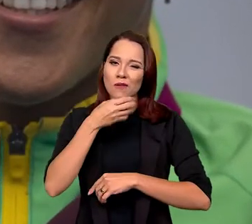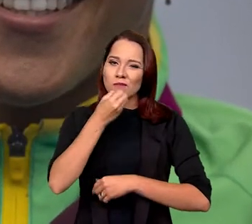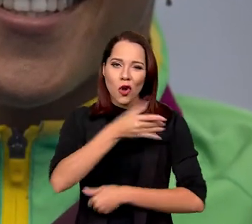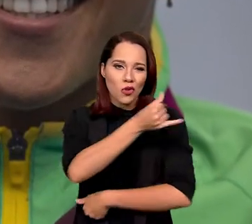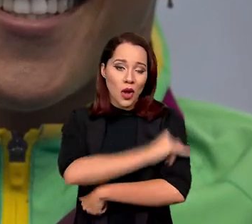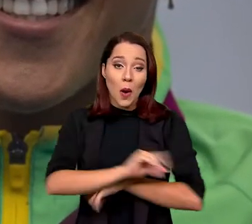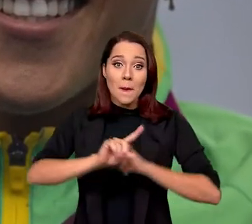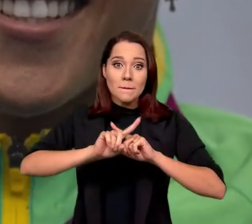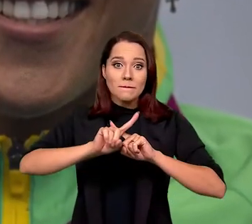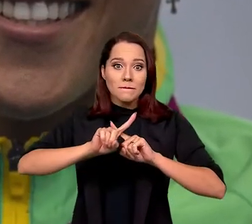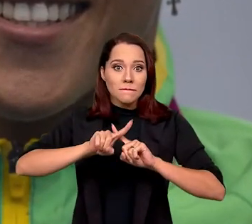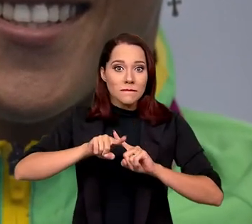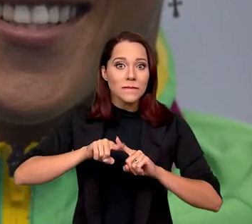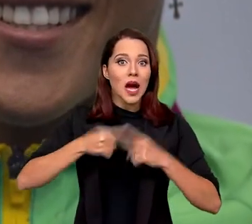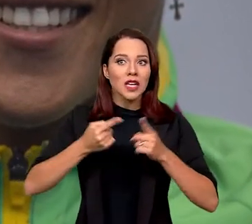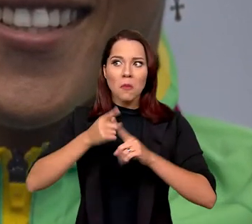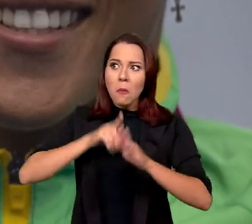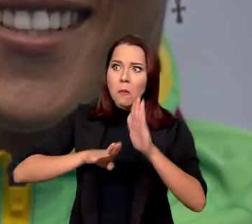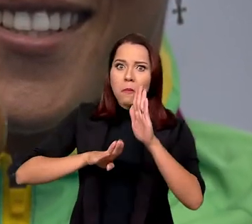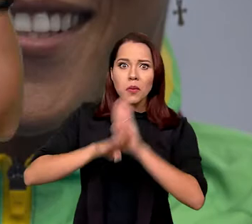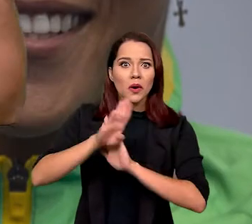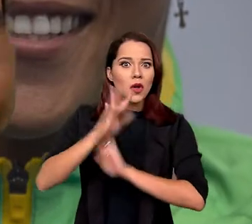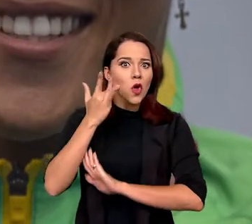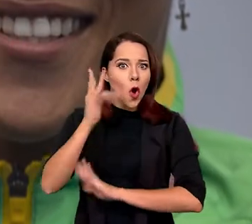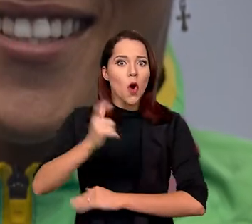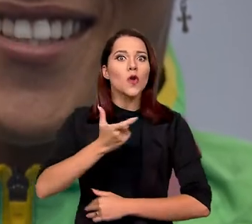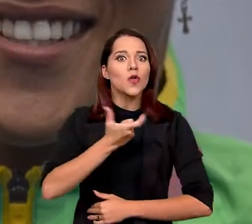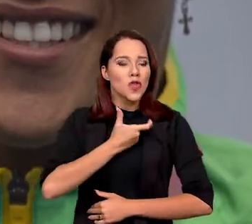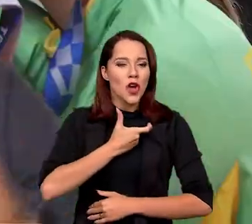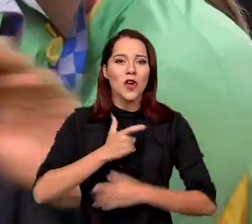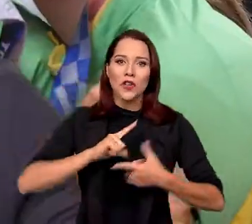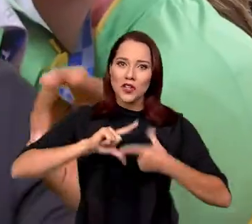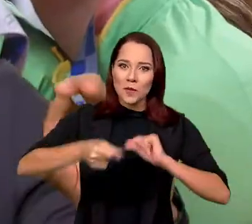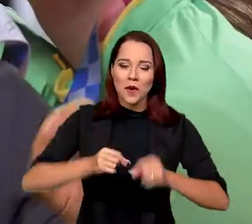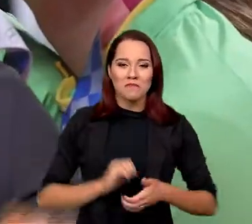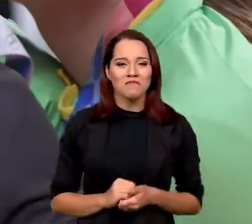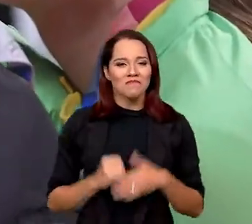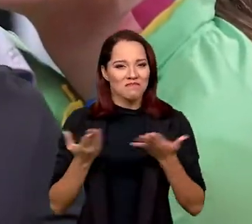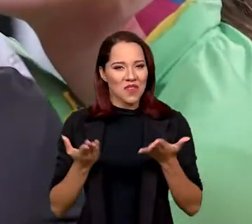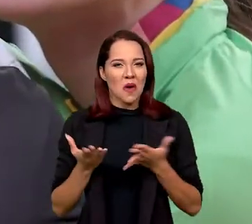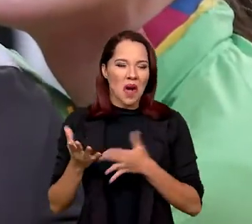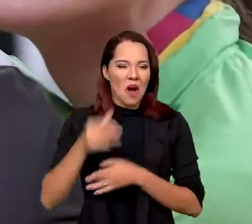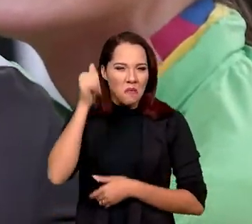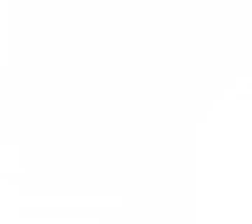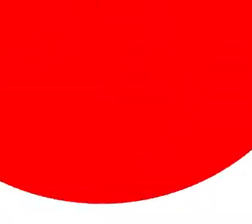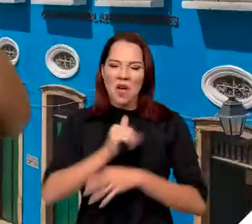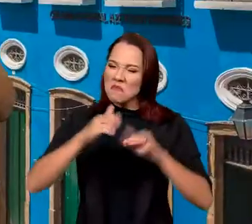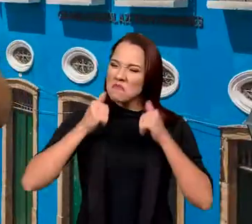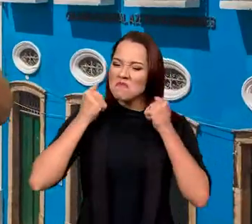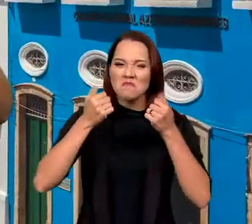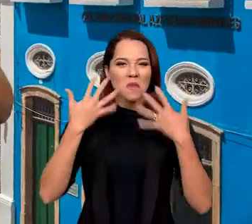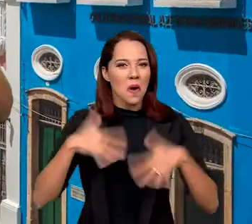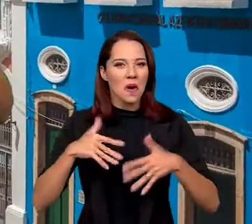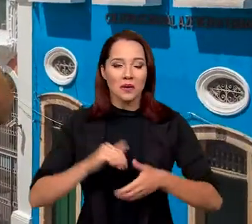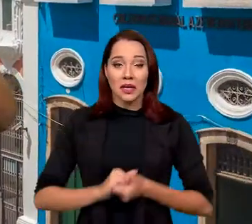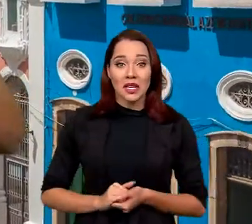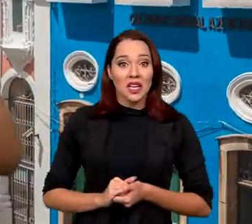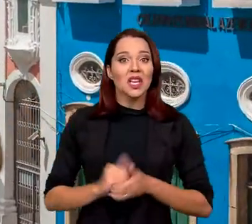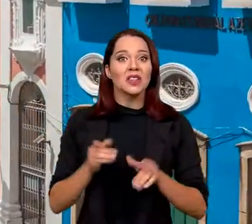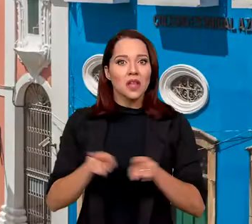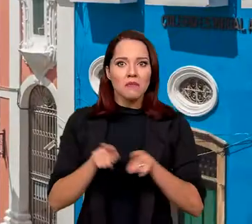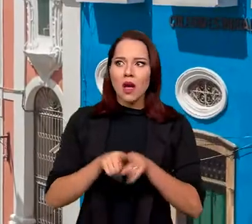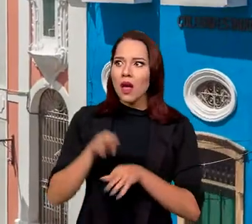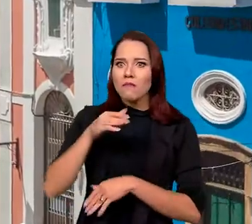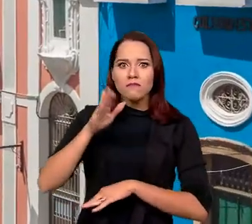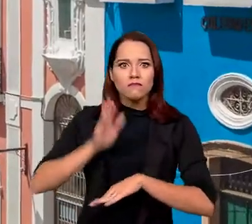Rio, mas que se superou e levou o ouro em Tóquio. Resumindo, a mulherada bombou. E aqui vale uma menção mais